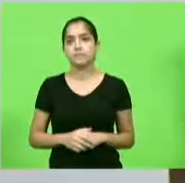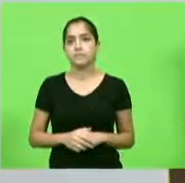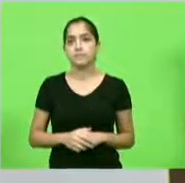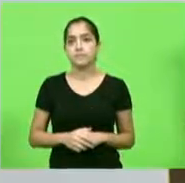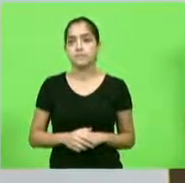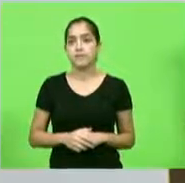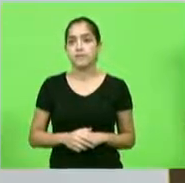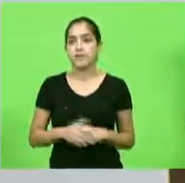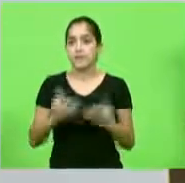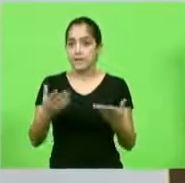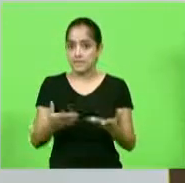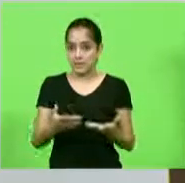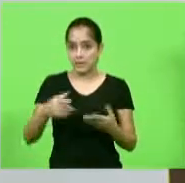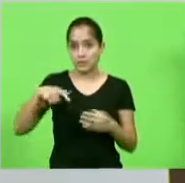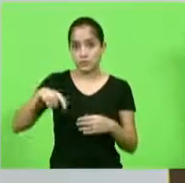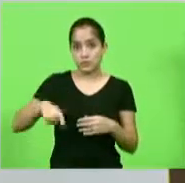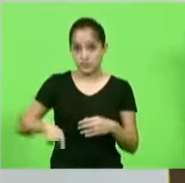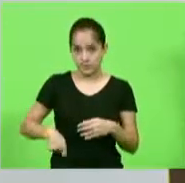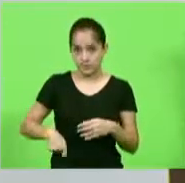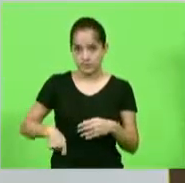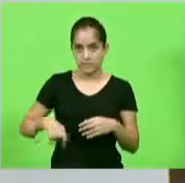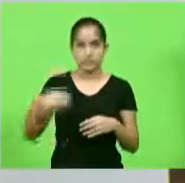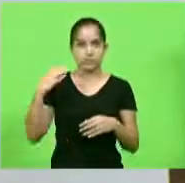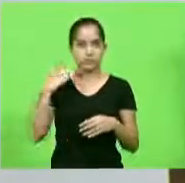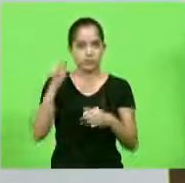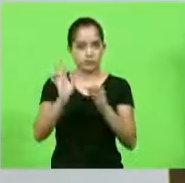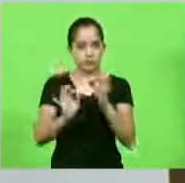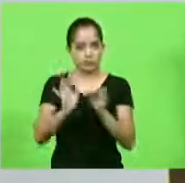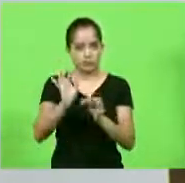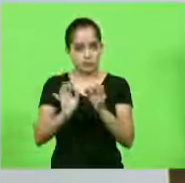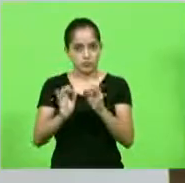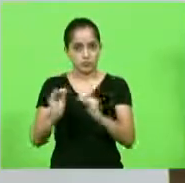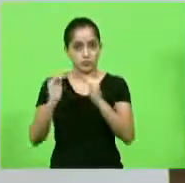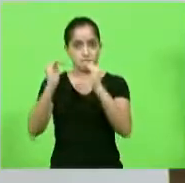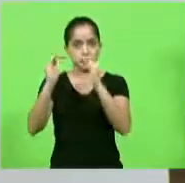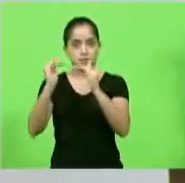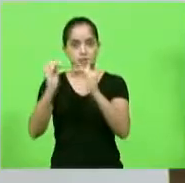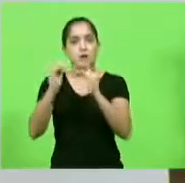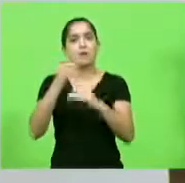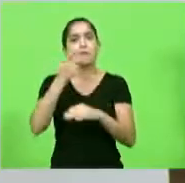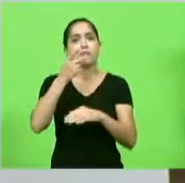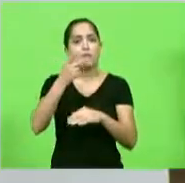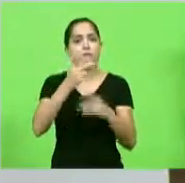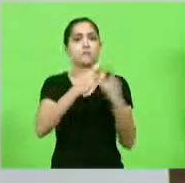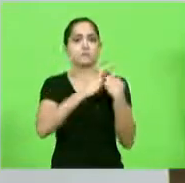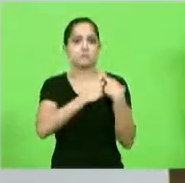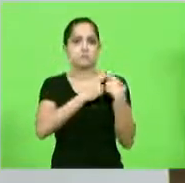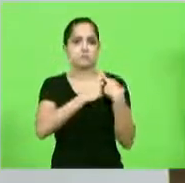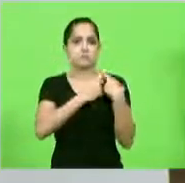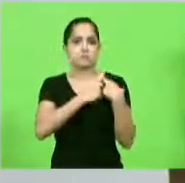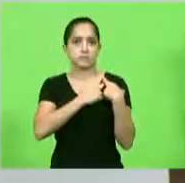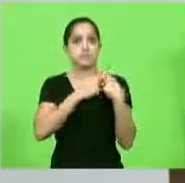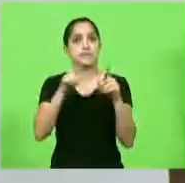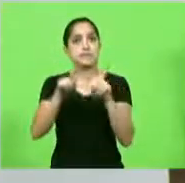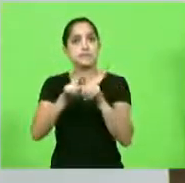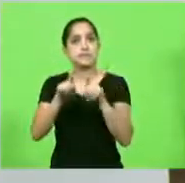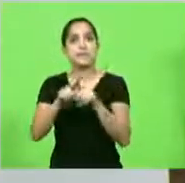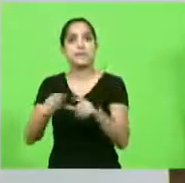E os desembargadores que votaram naquele dia, falaram da responsabilidade e da